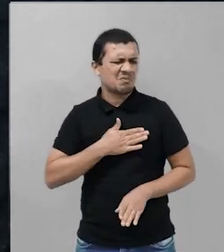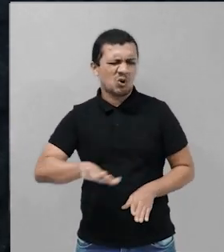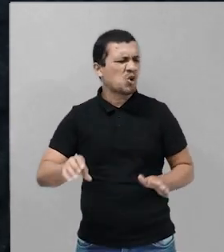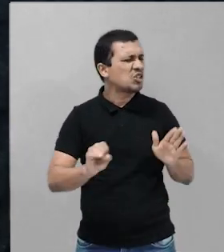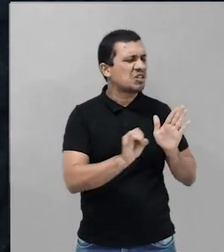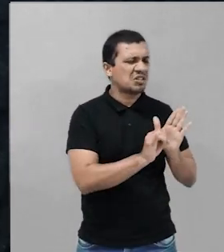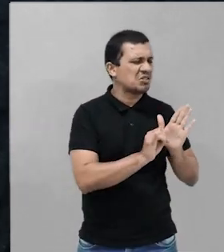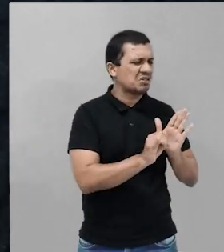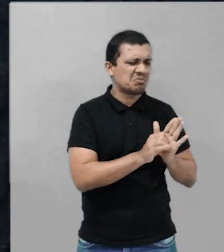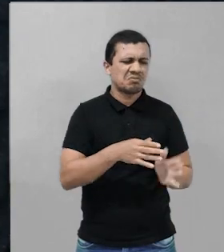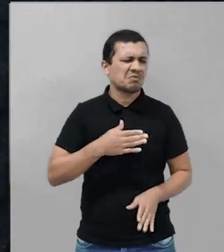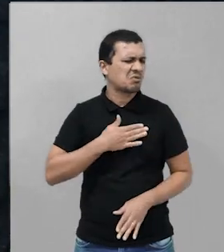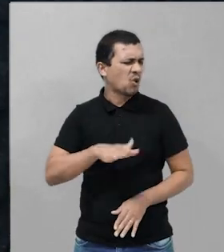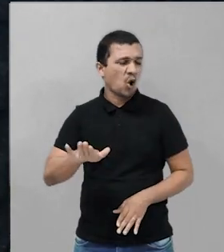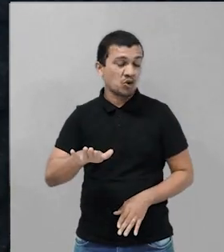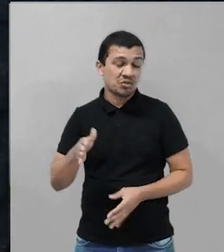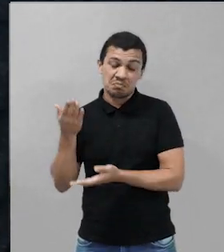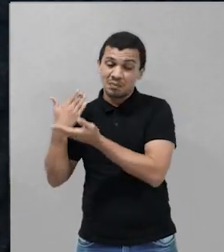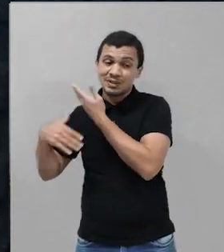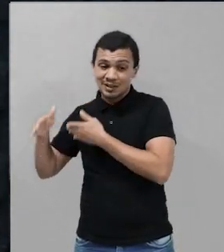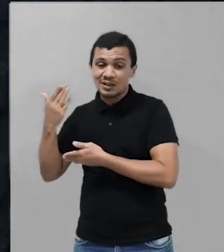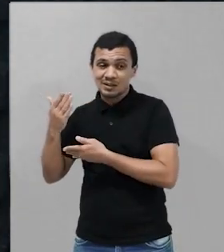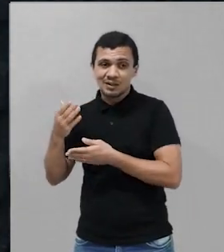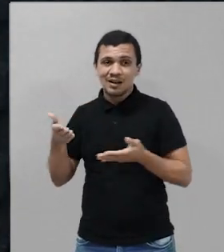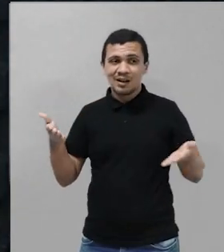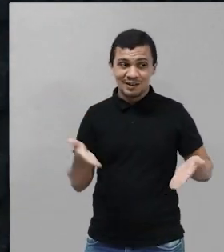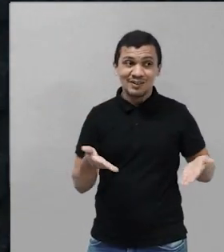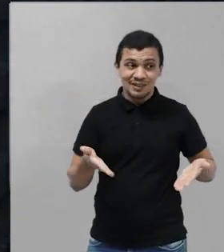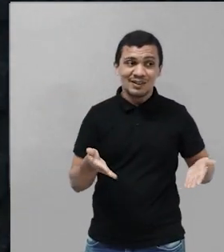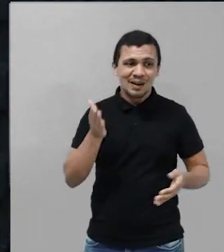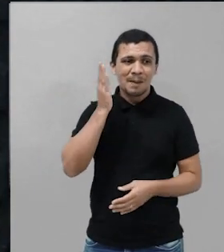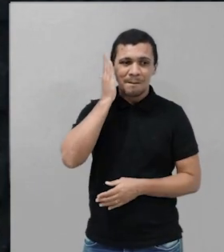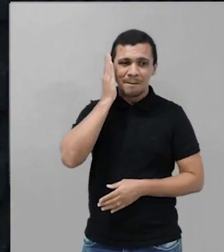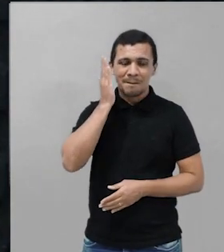que a gente entende que isso é o que nos torna melhor, fica fácil.